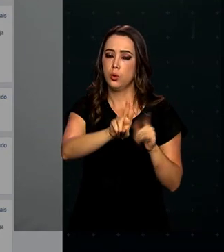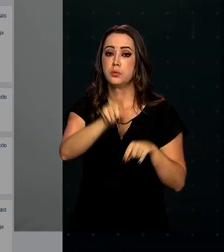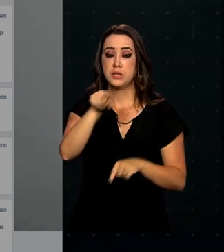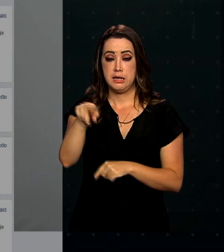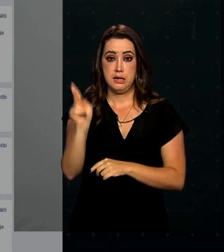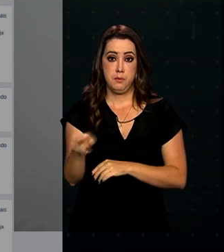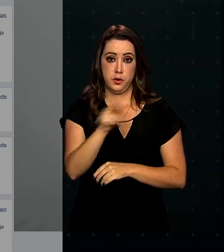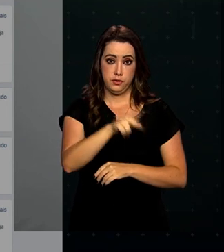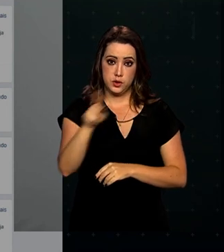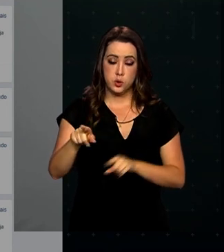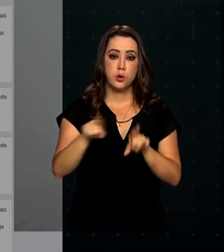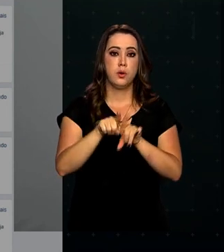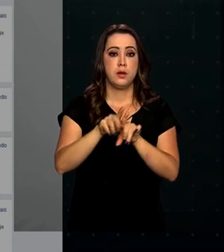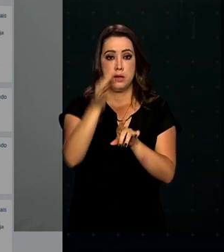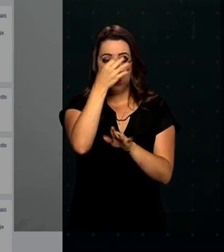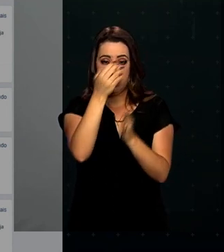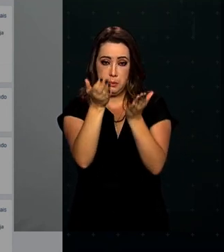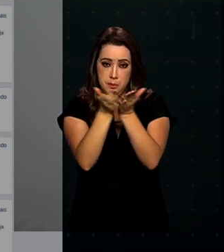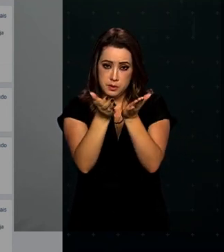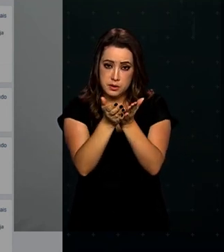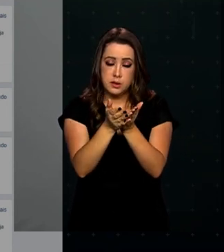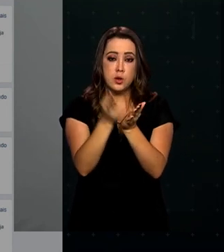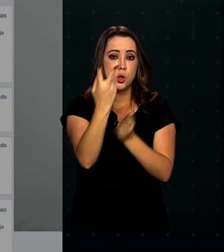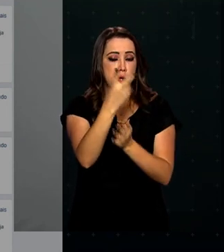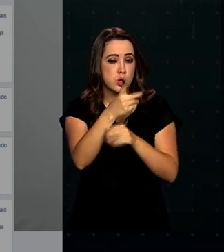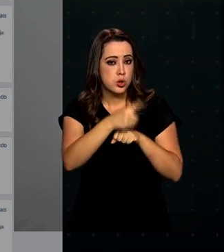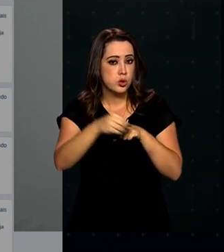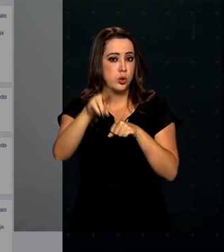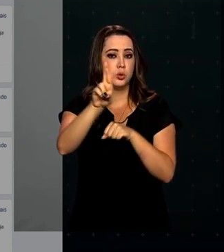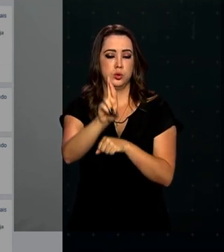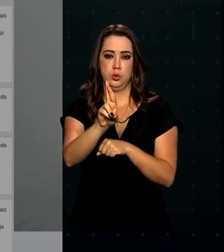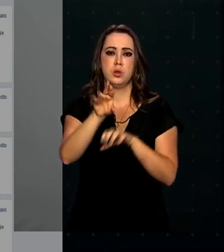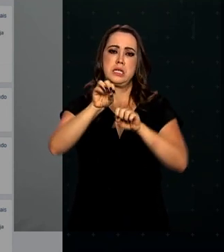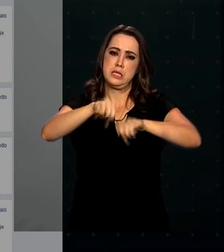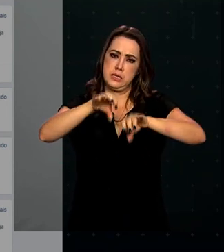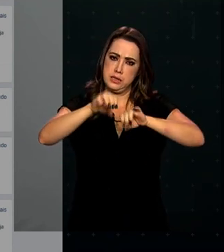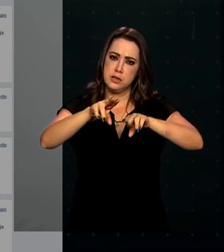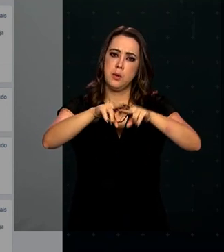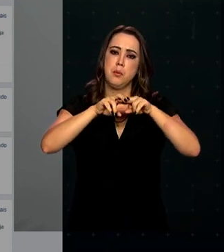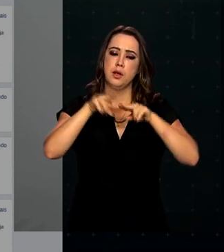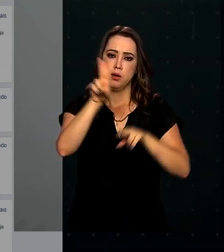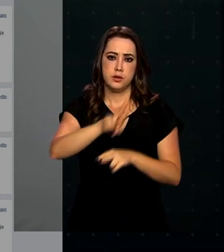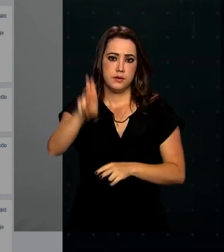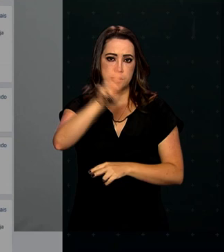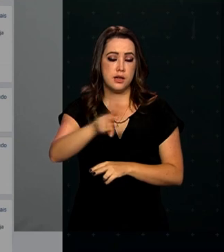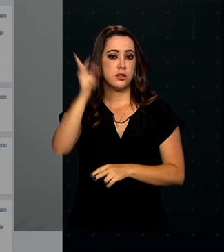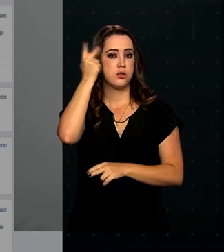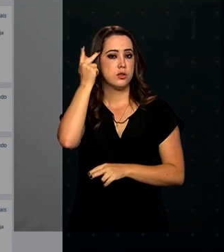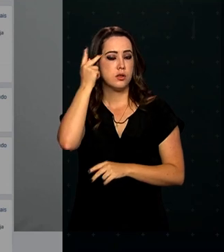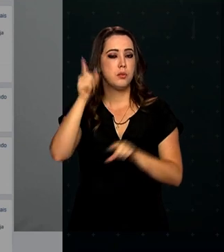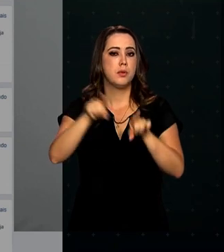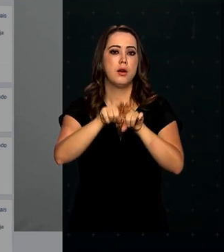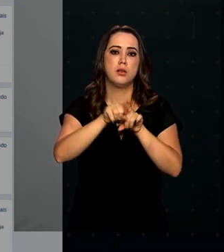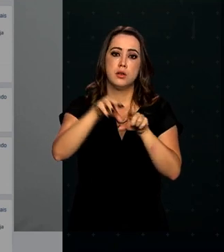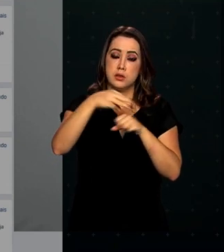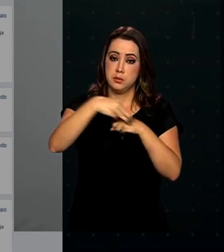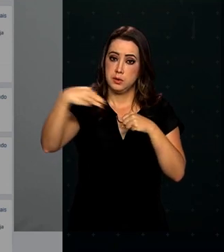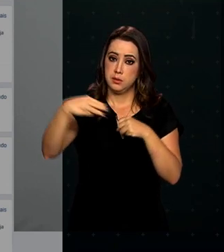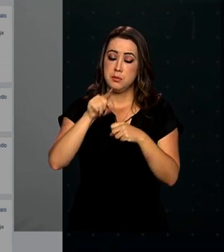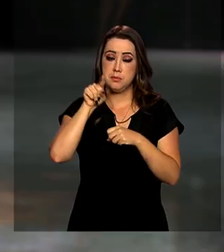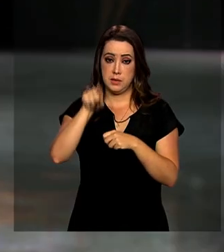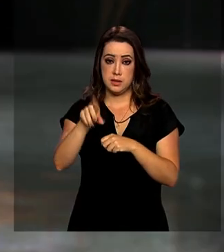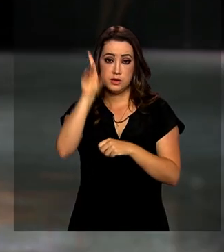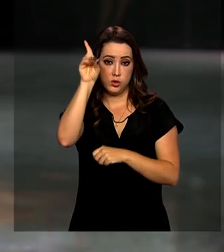professor e pastor, doutor em Educação pela Universidade de São Paulo, mestre em Direito pela Universidade Presbiteriana